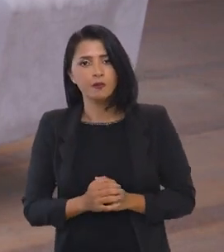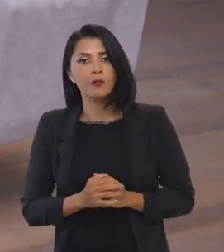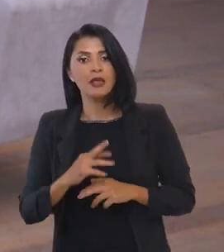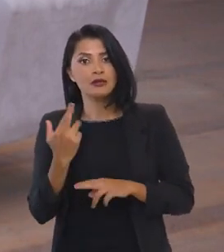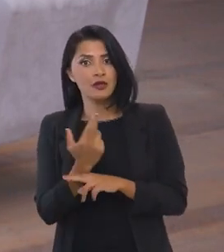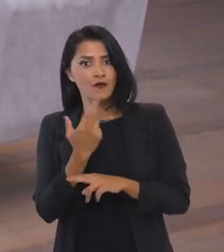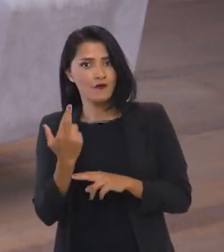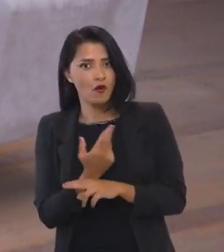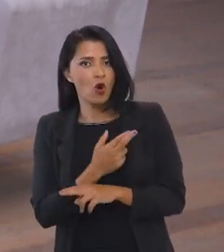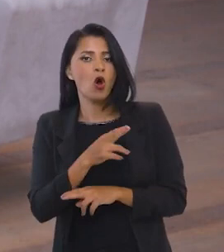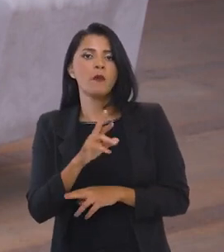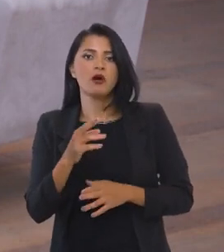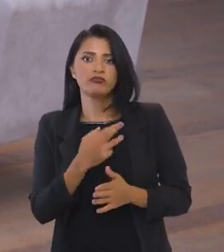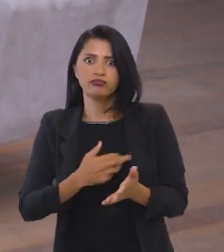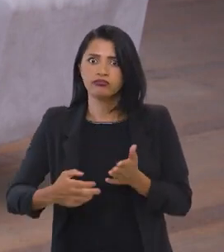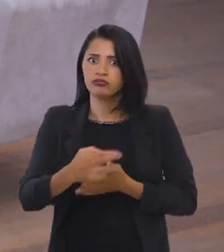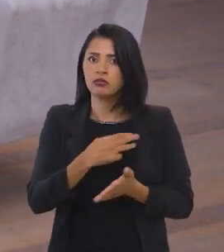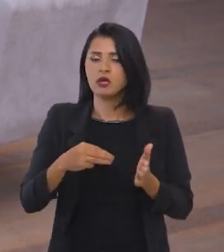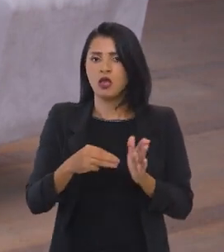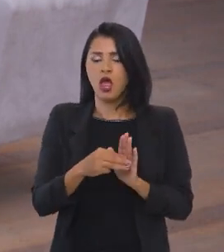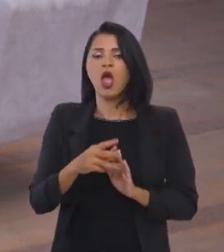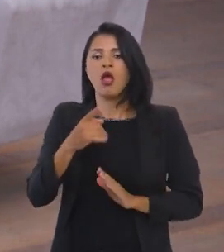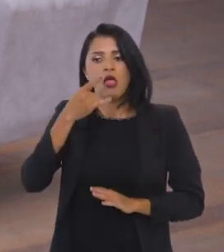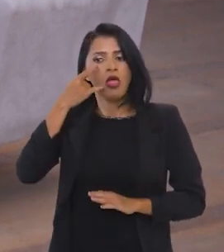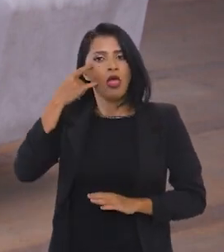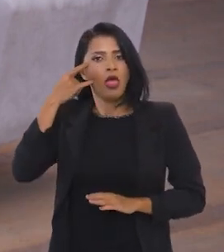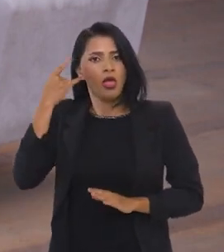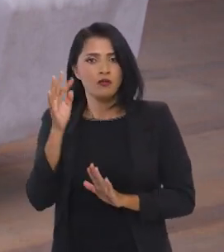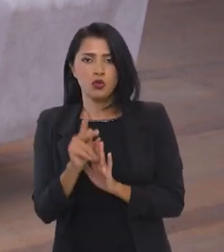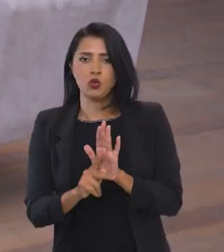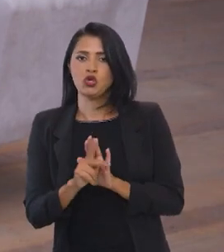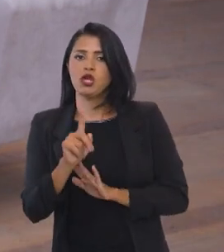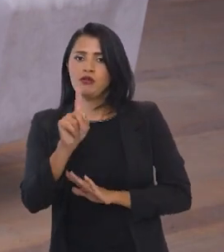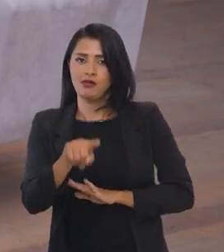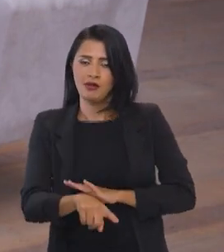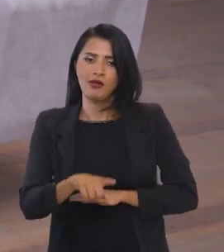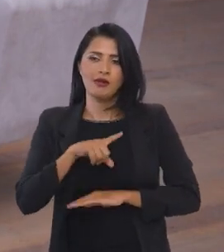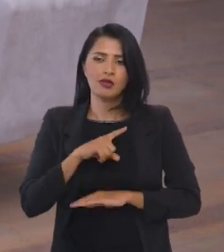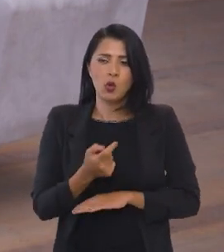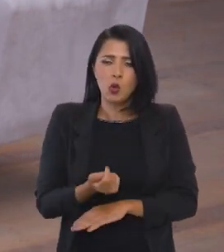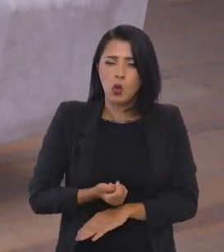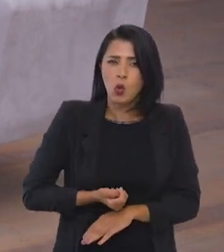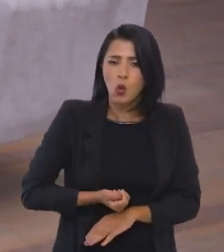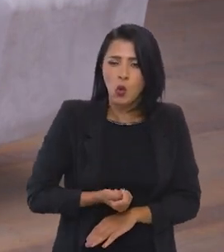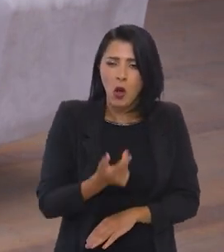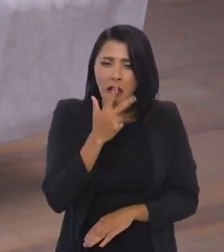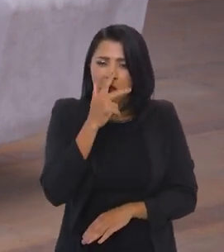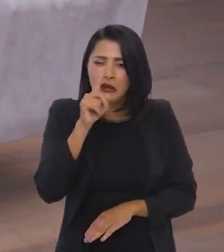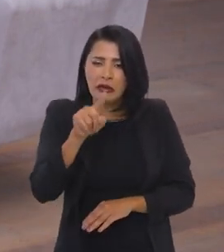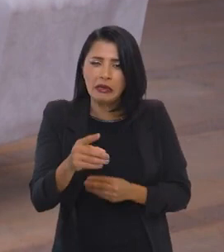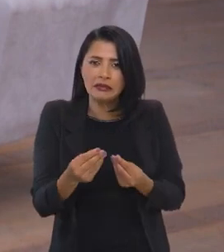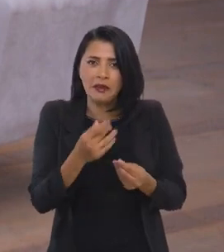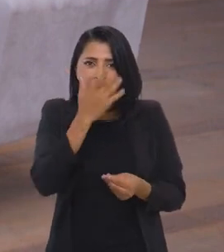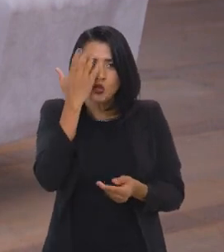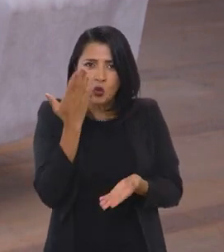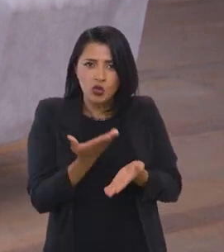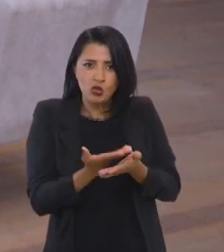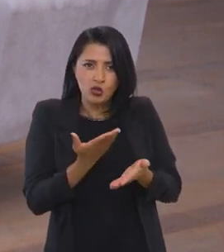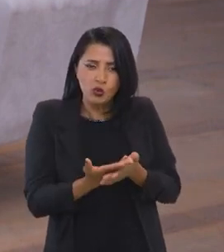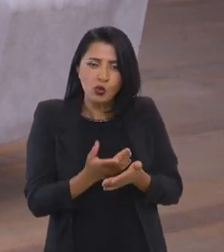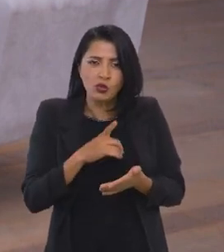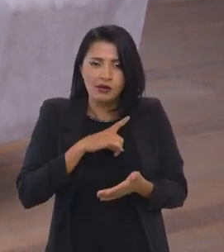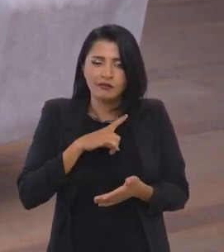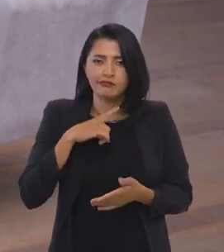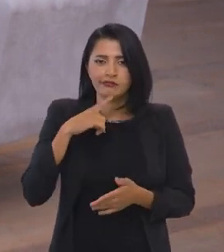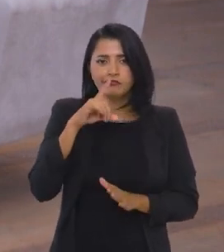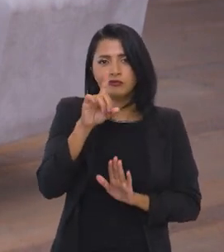tributária é um projeto ambicioso. Existe quase que como uma anedota de que quem